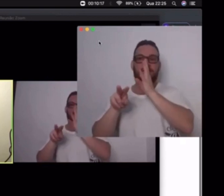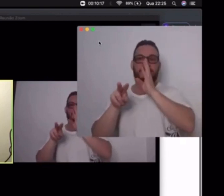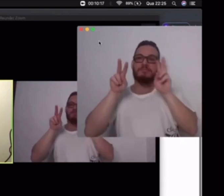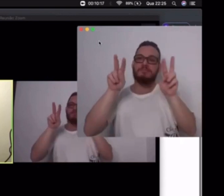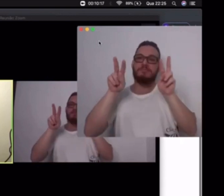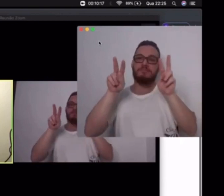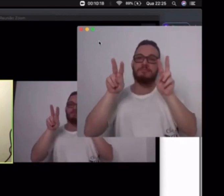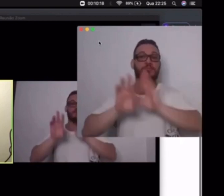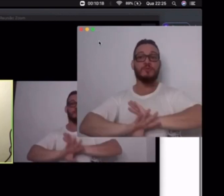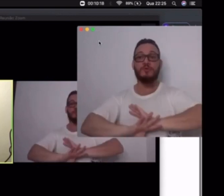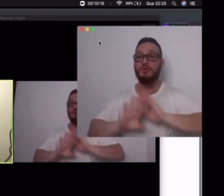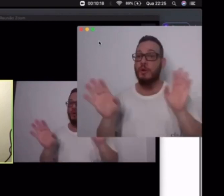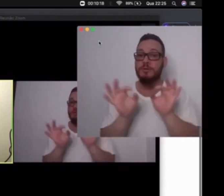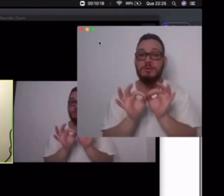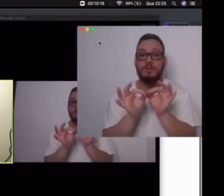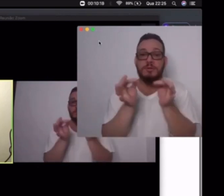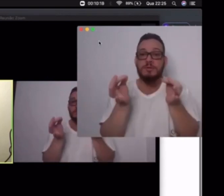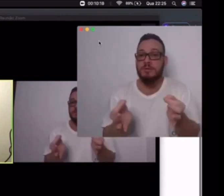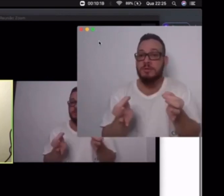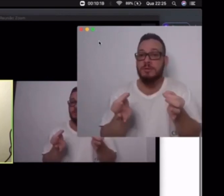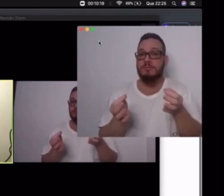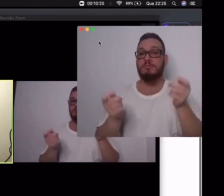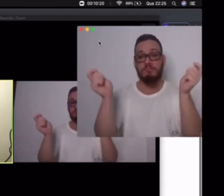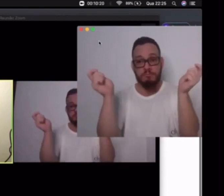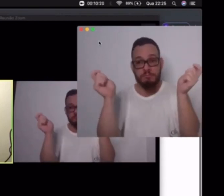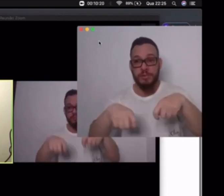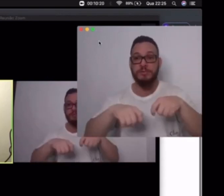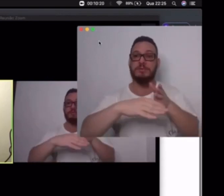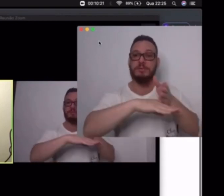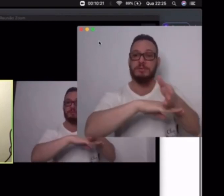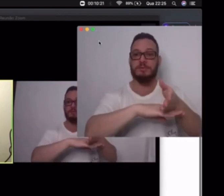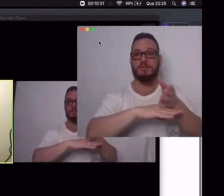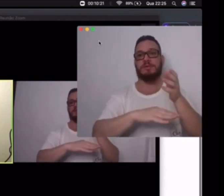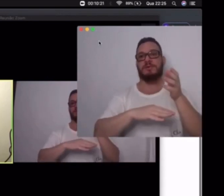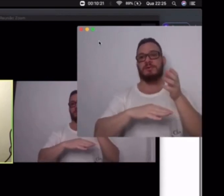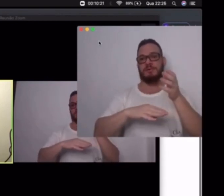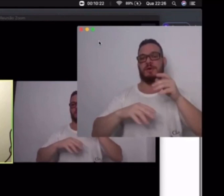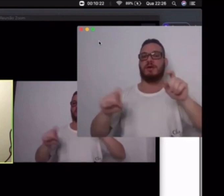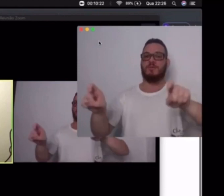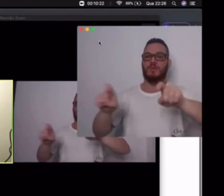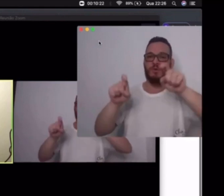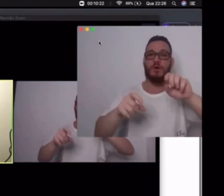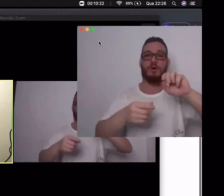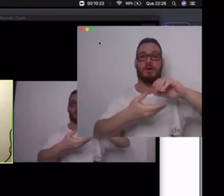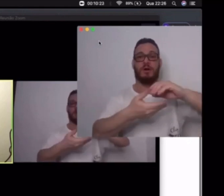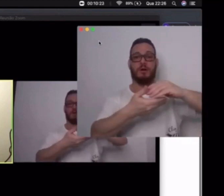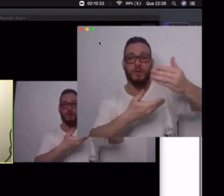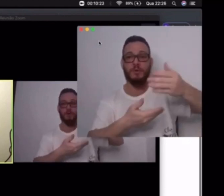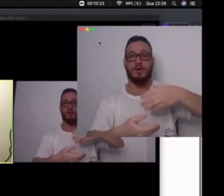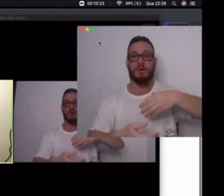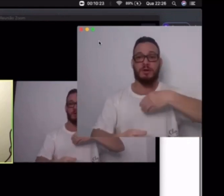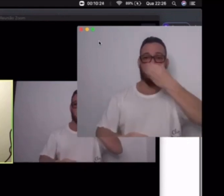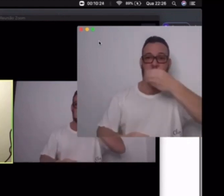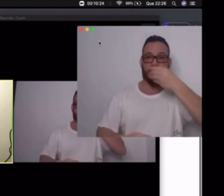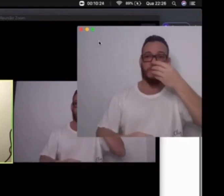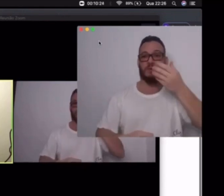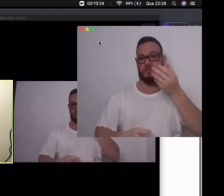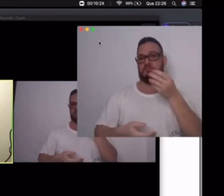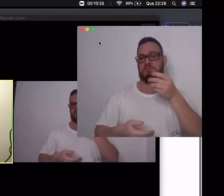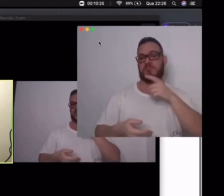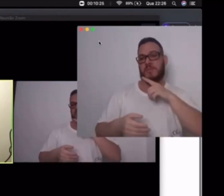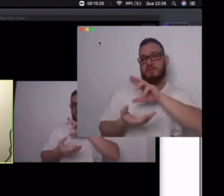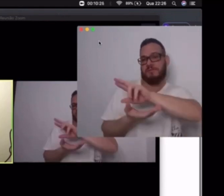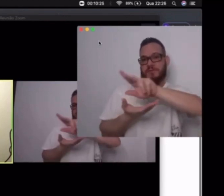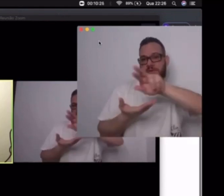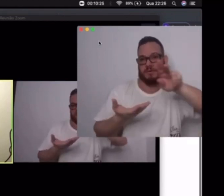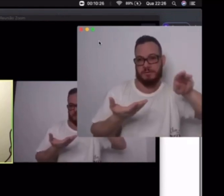Vocês podem ir assistindo a programação toda por aí. É bem simples, né, galera? Então, se vocês tiverem alguma dúvida, vocês podem perguntar para a